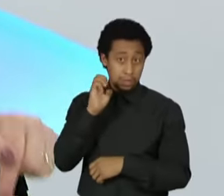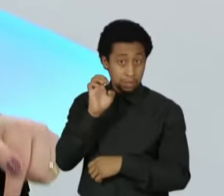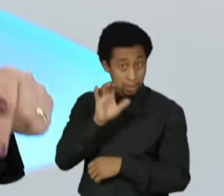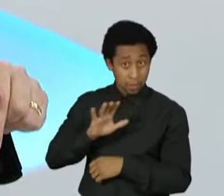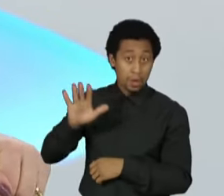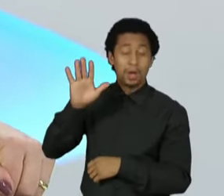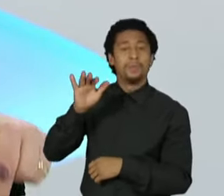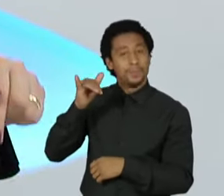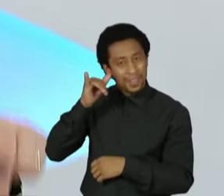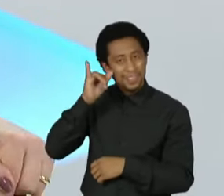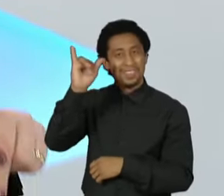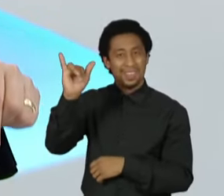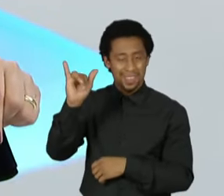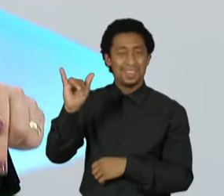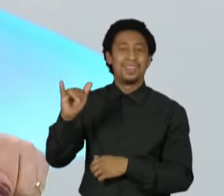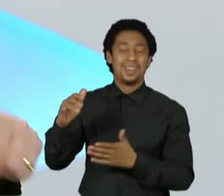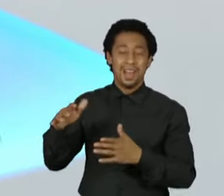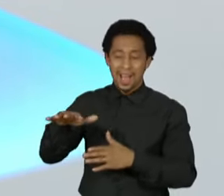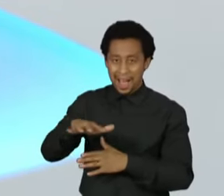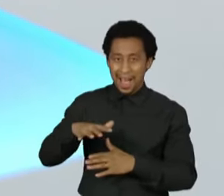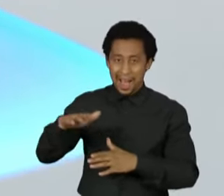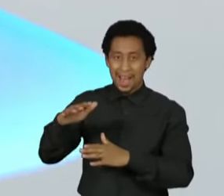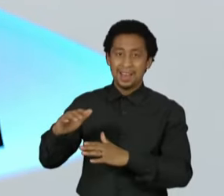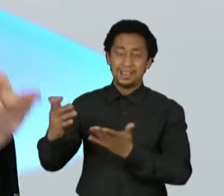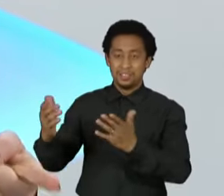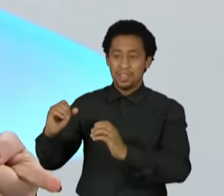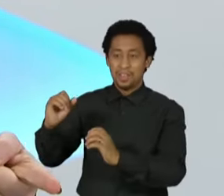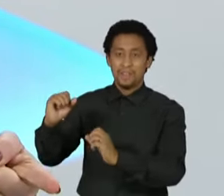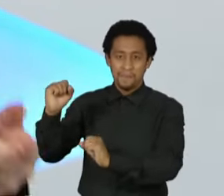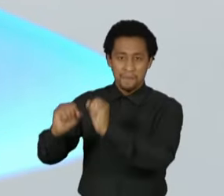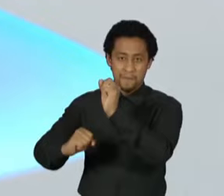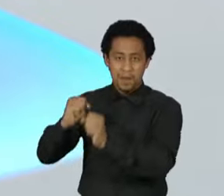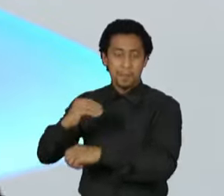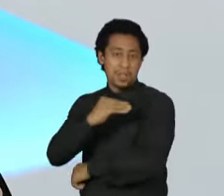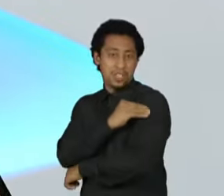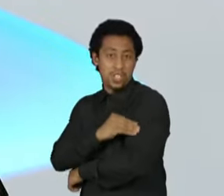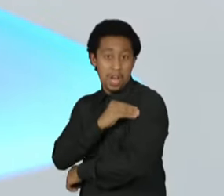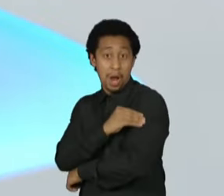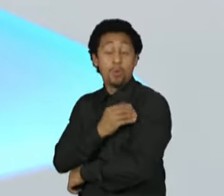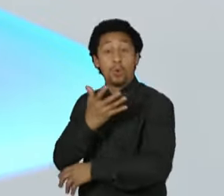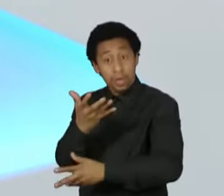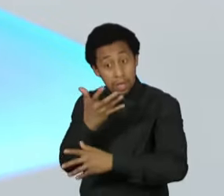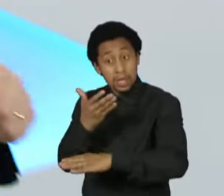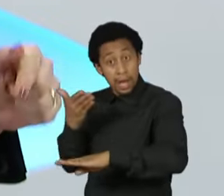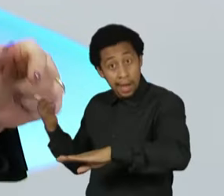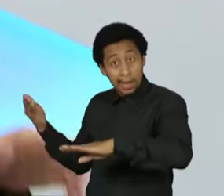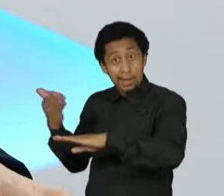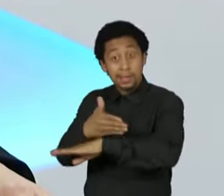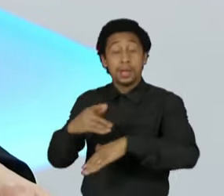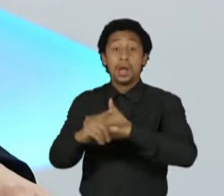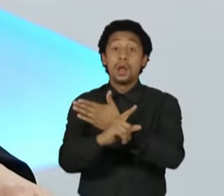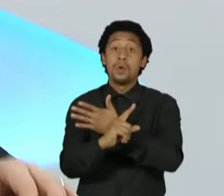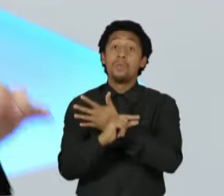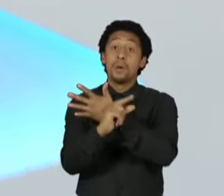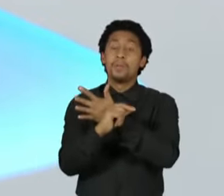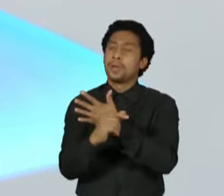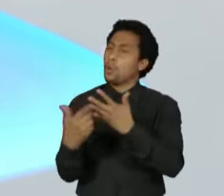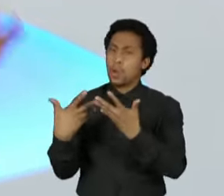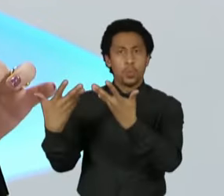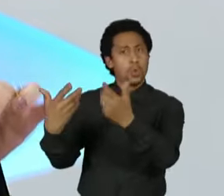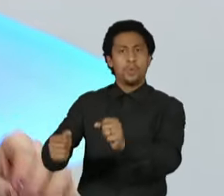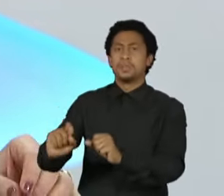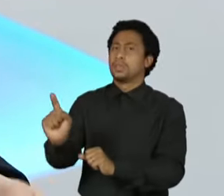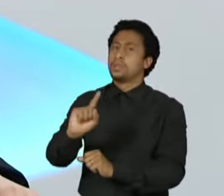que as usinas de álcool entrassem no Pantanal. Nós rejeitamos um projeto que queria colocar a usina de álcool no Pantanal.